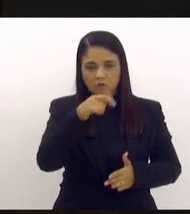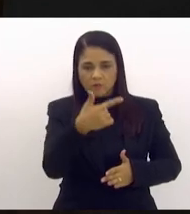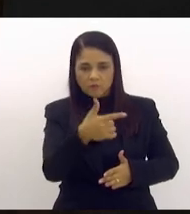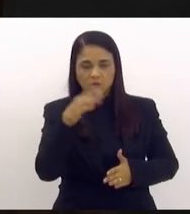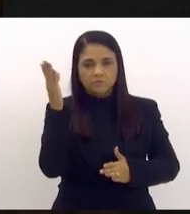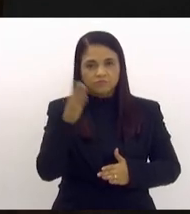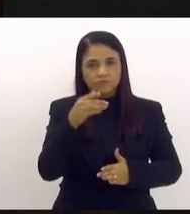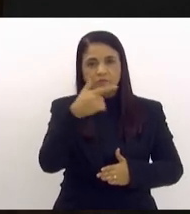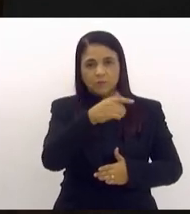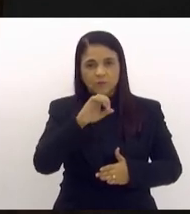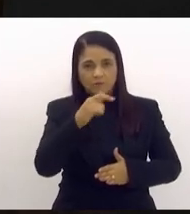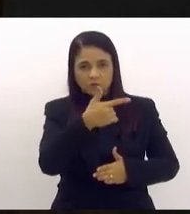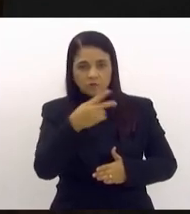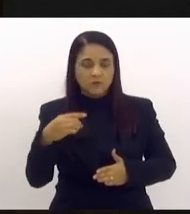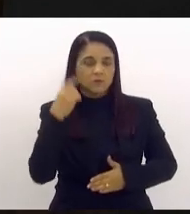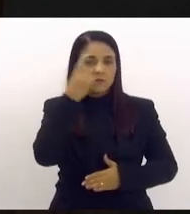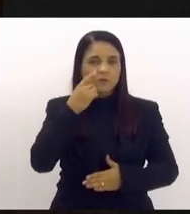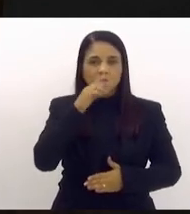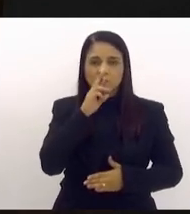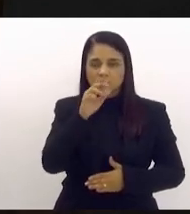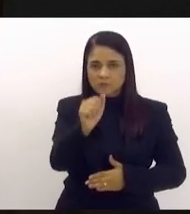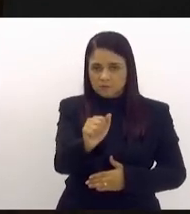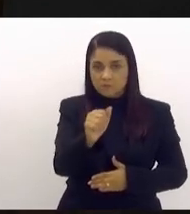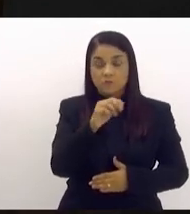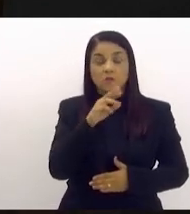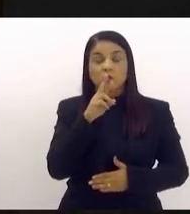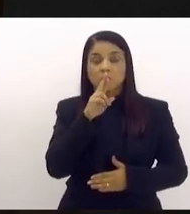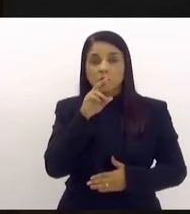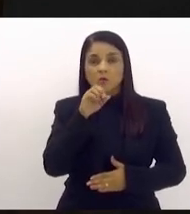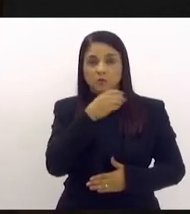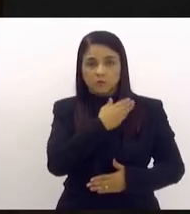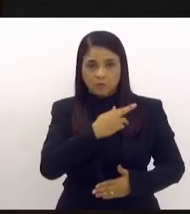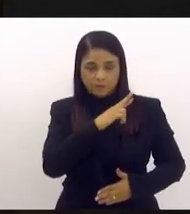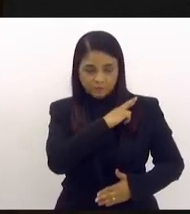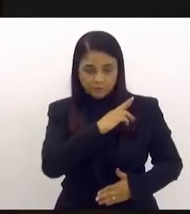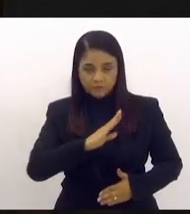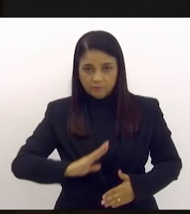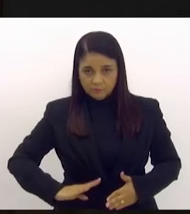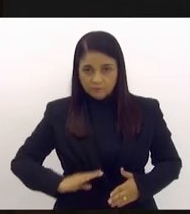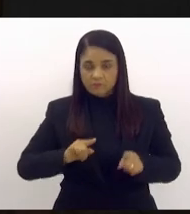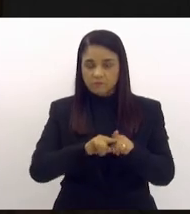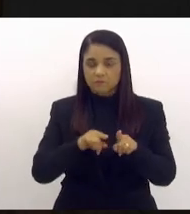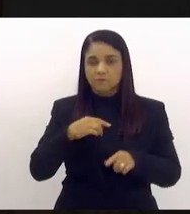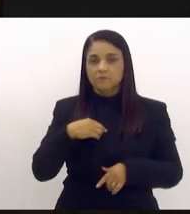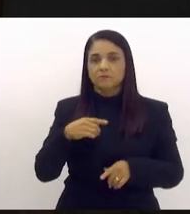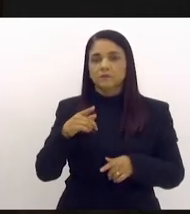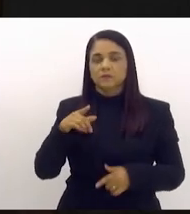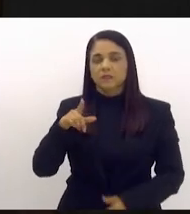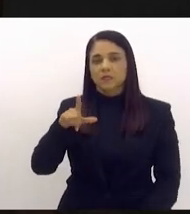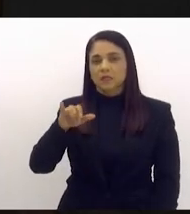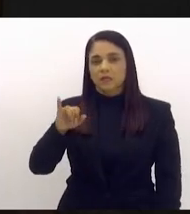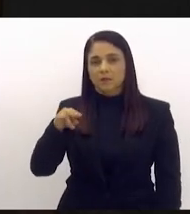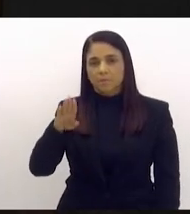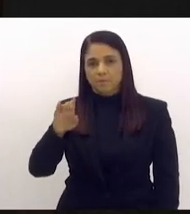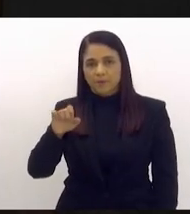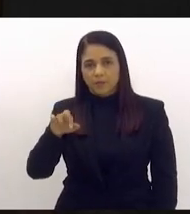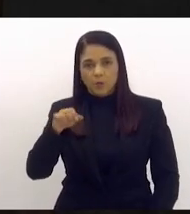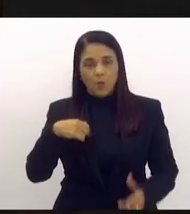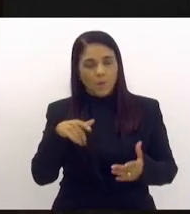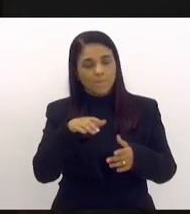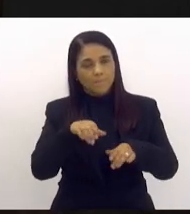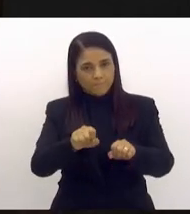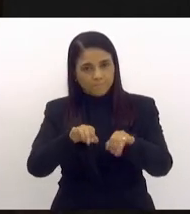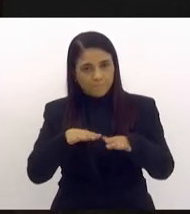Rodrigo Bacelay, Daniel Liberon, que dispõe sobre a criação do departamento do Parlamento Juvenil na